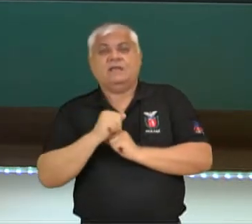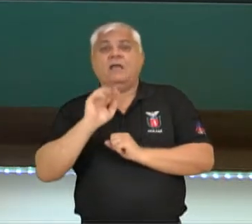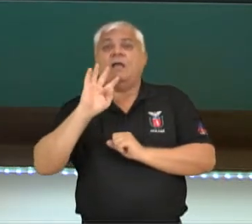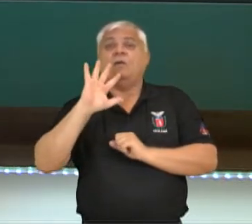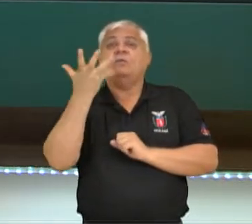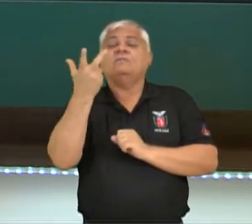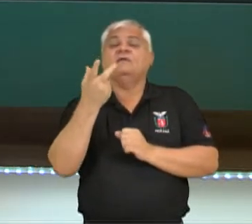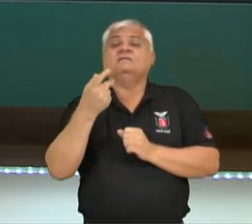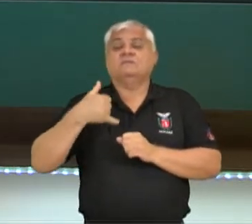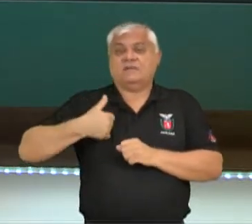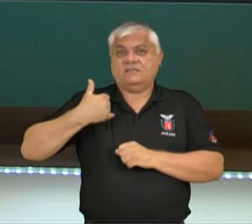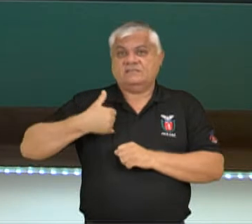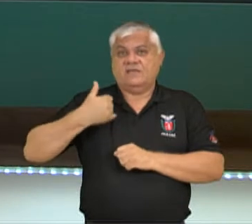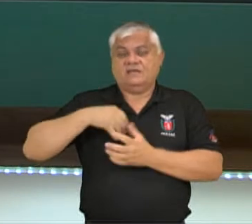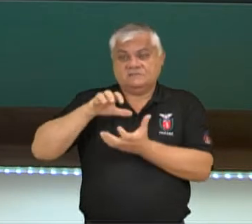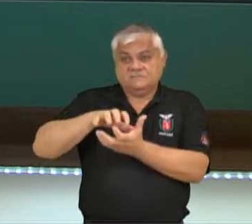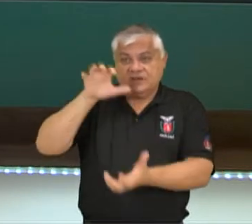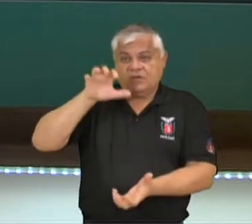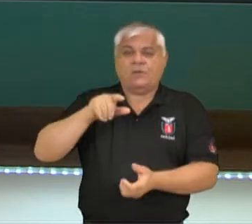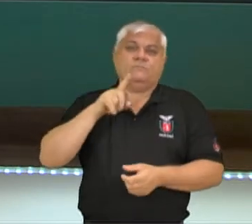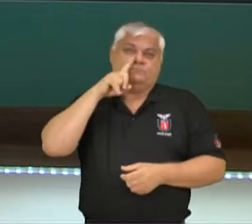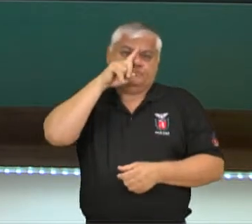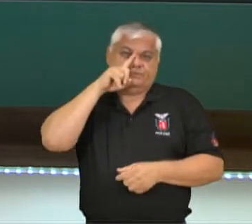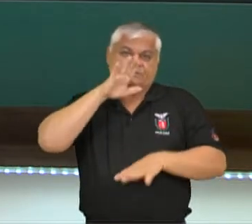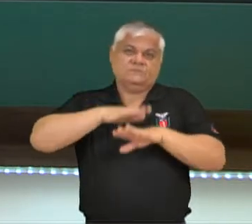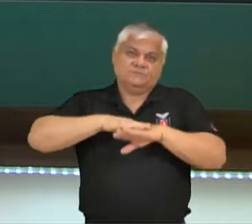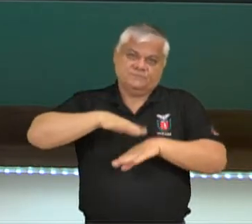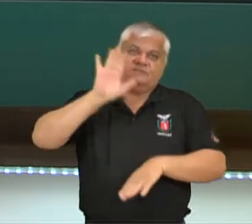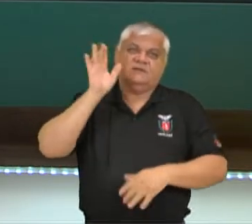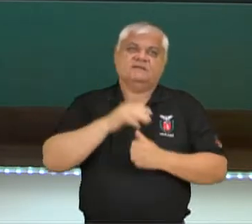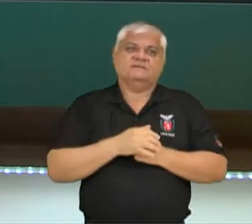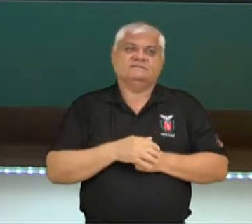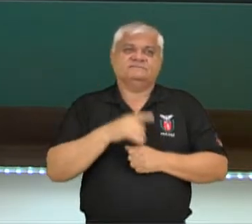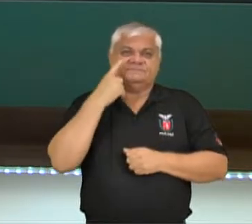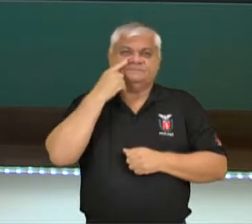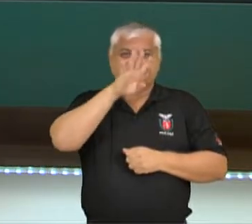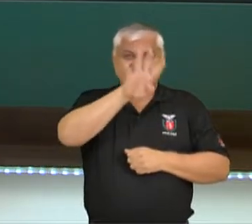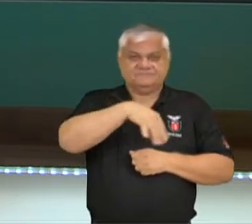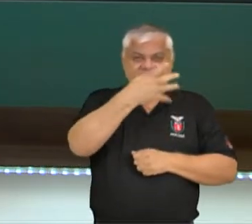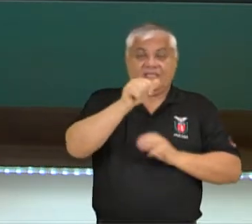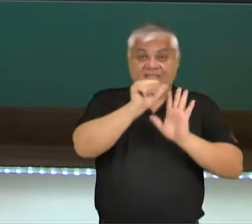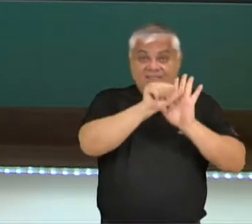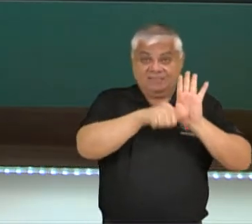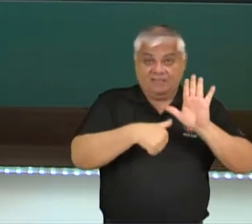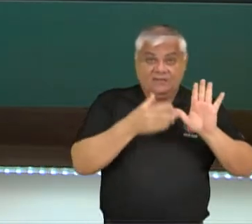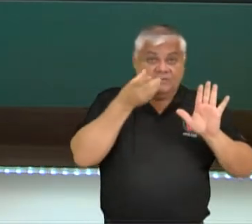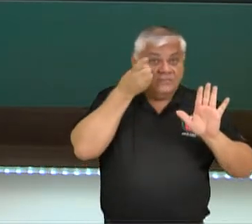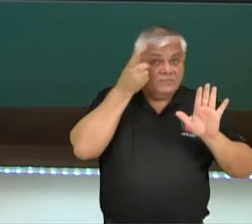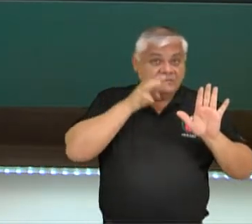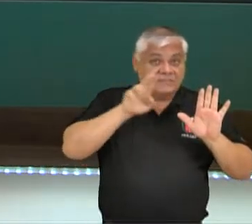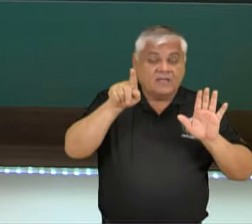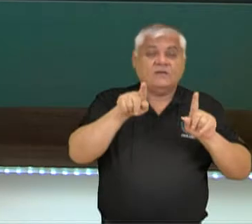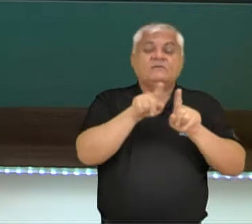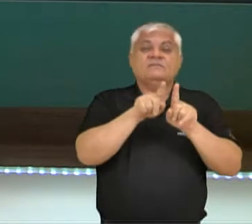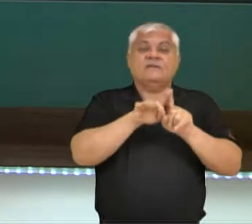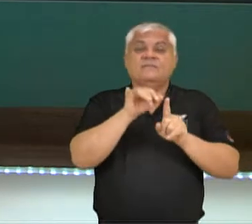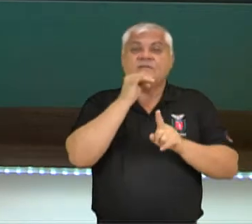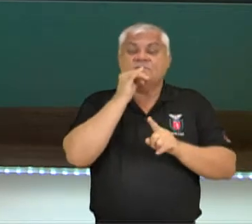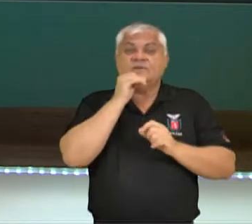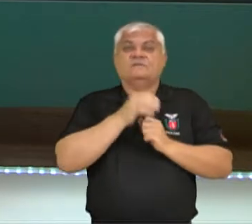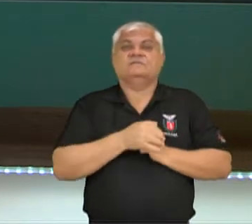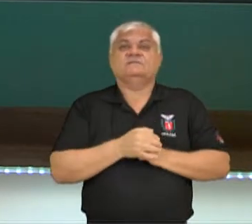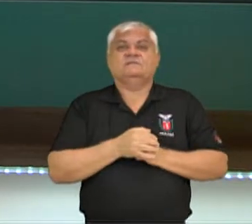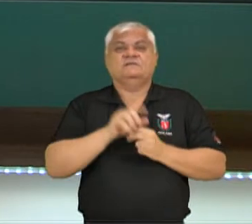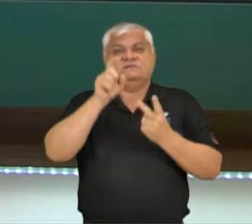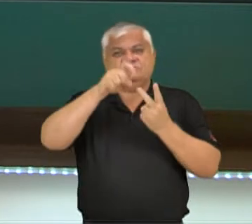aumenta com o passar da idade. Tanto aqui no exemplo da síndrome de Dow, quanto no exemplo da síndrome de Edwards.